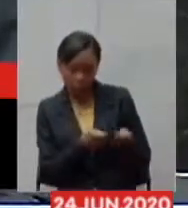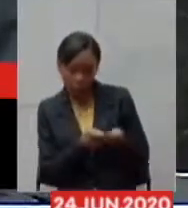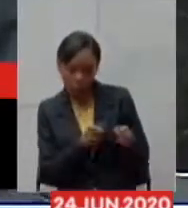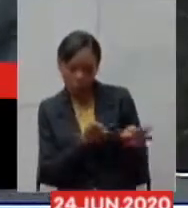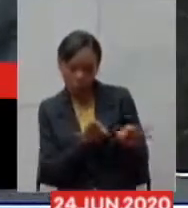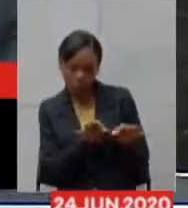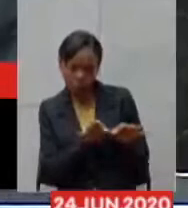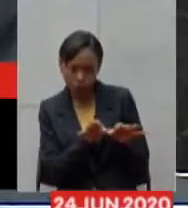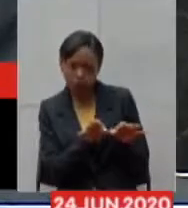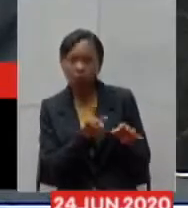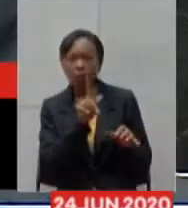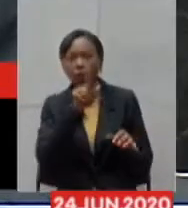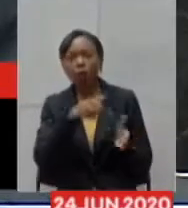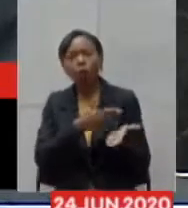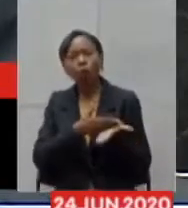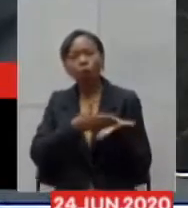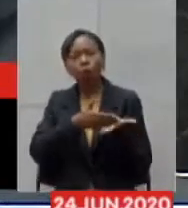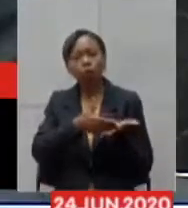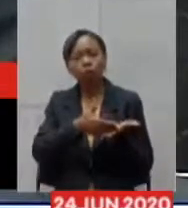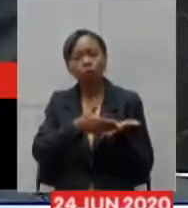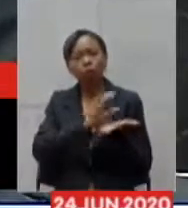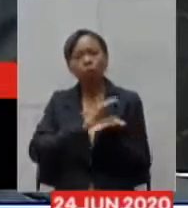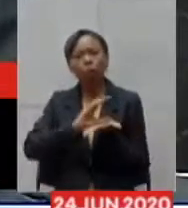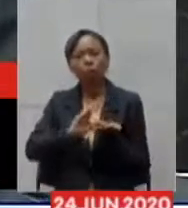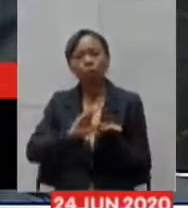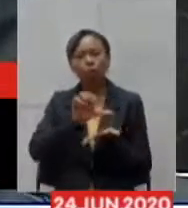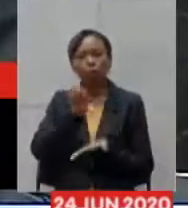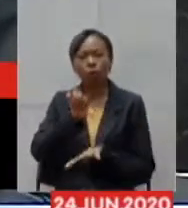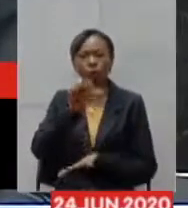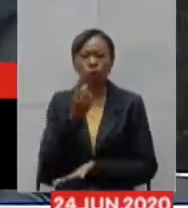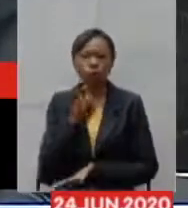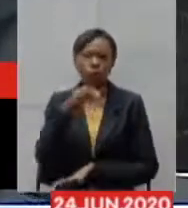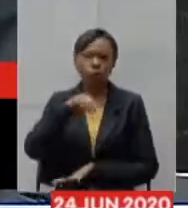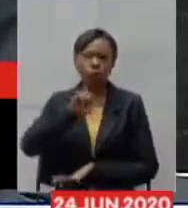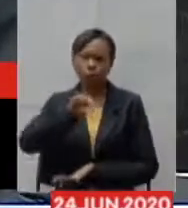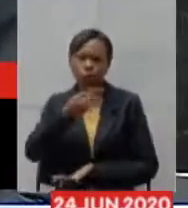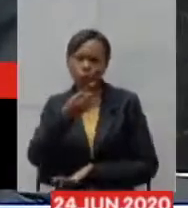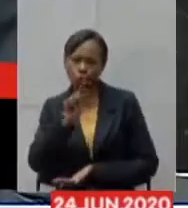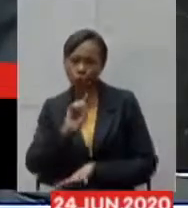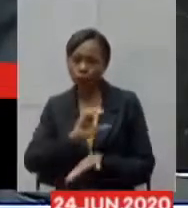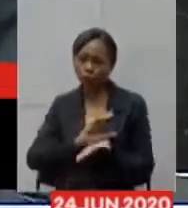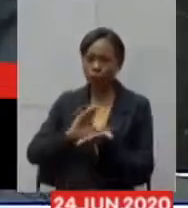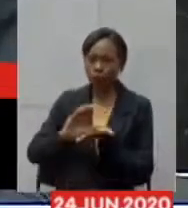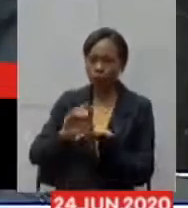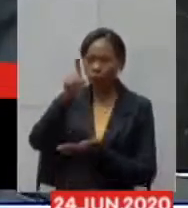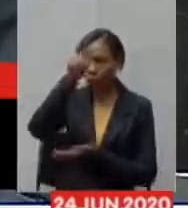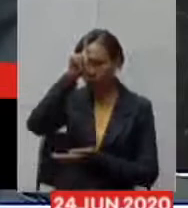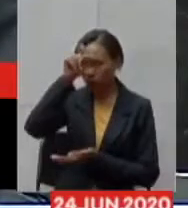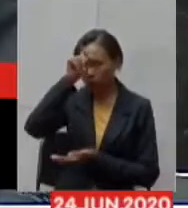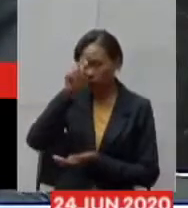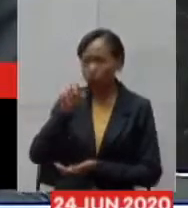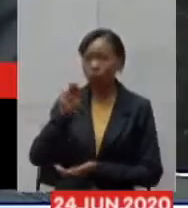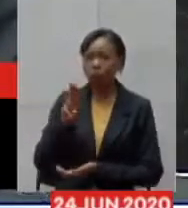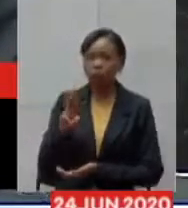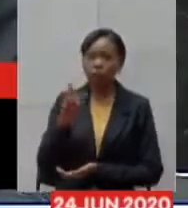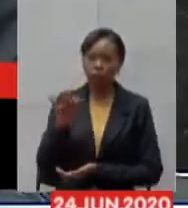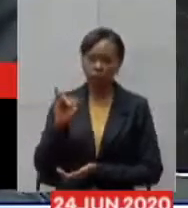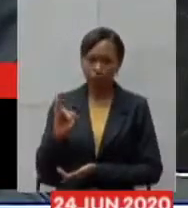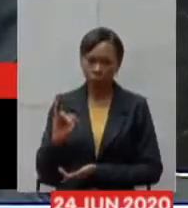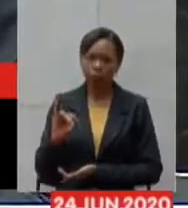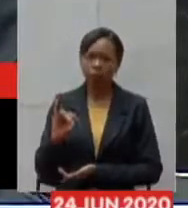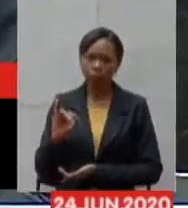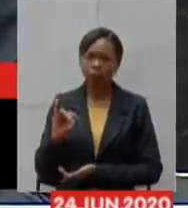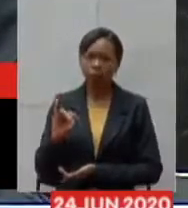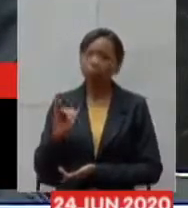começou com repasse de 91 milhões de reais para os hospitais que teriam terapia intensiva o objetivo